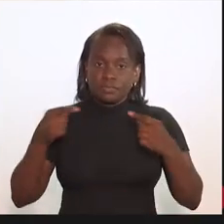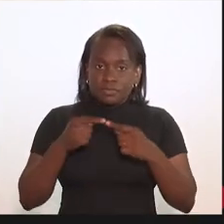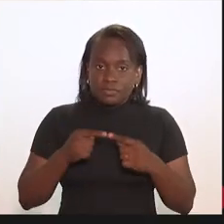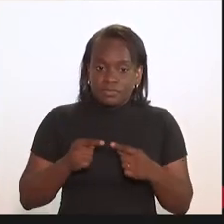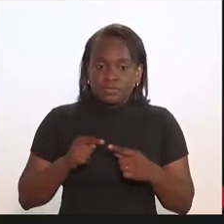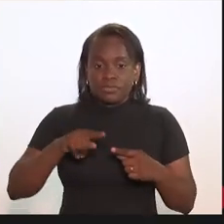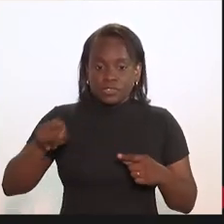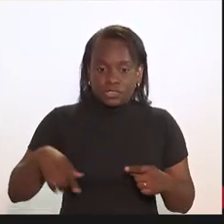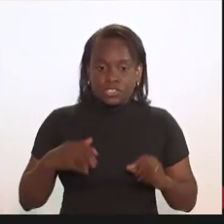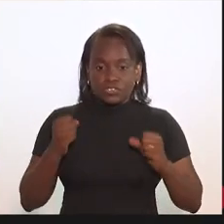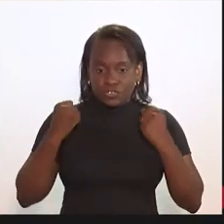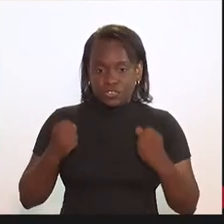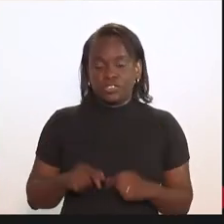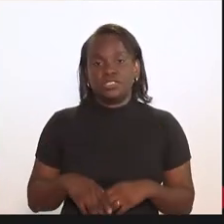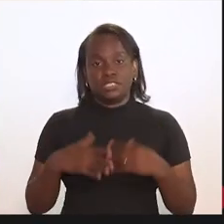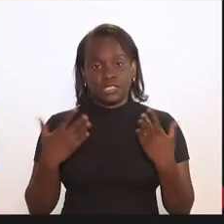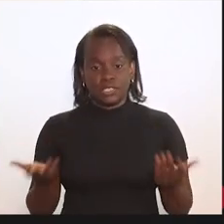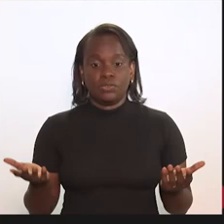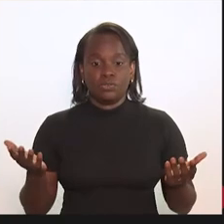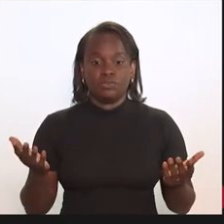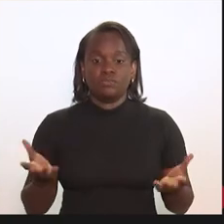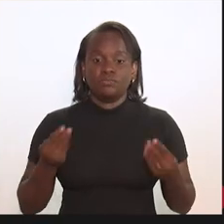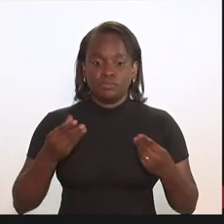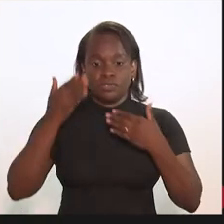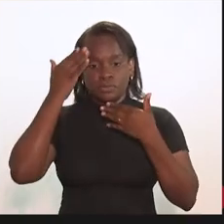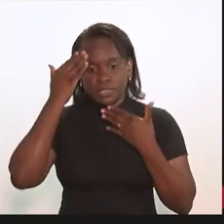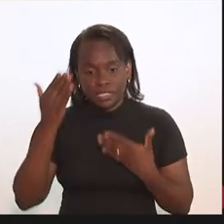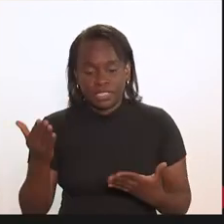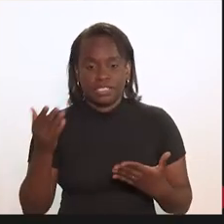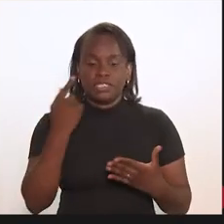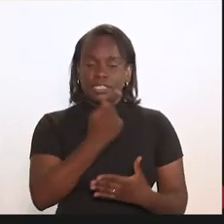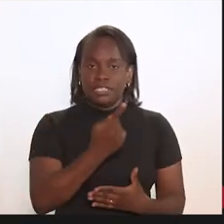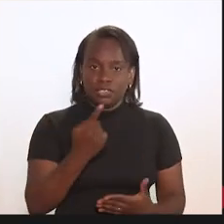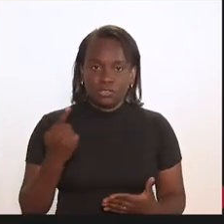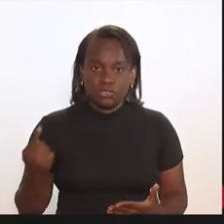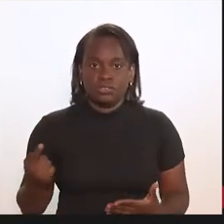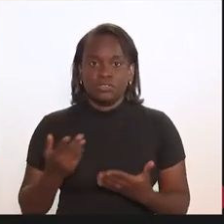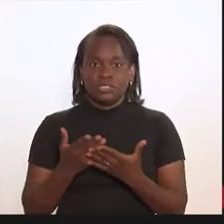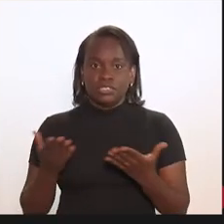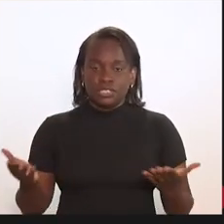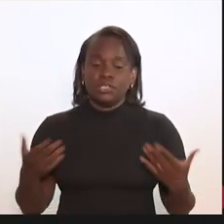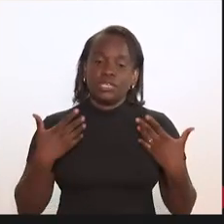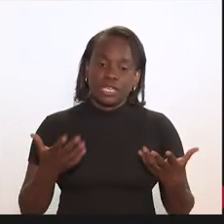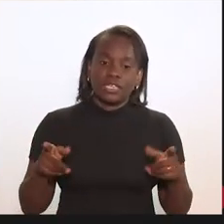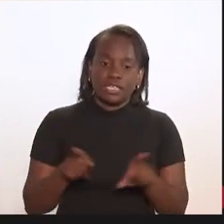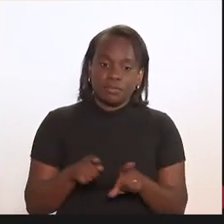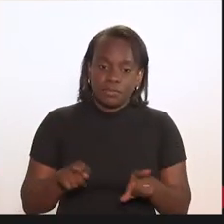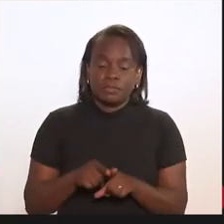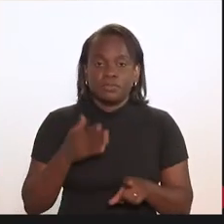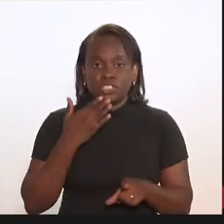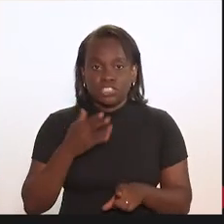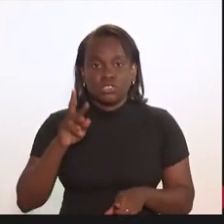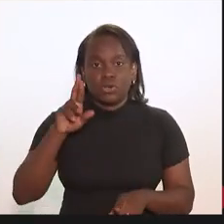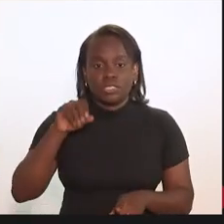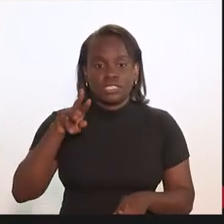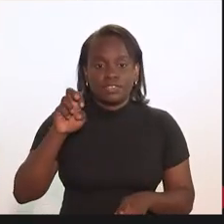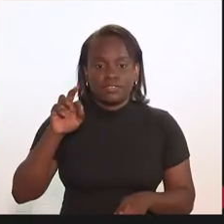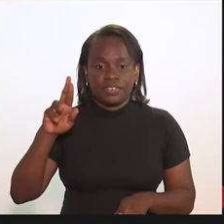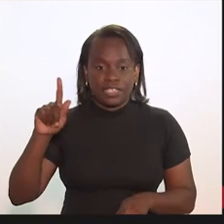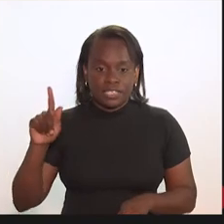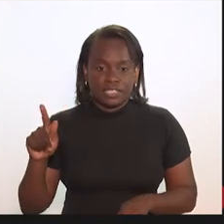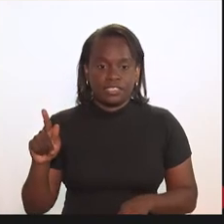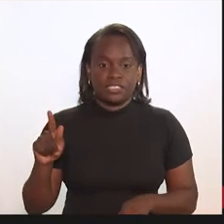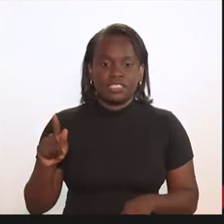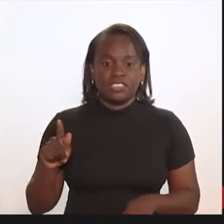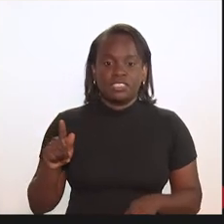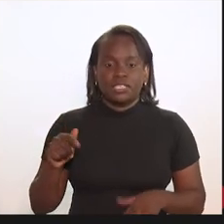de acordo com as nossas forças. Então, muito obrigada a cada um de vocês. Queria também pedir aí o Rosenberg